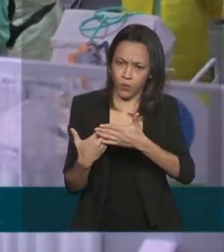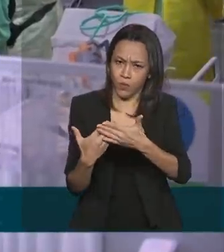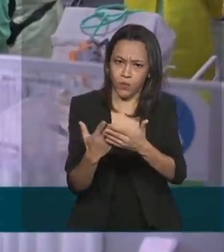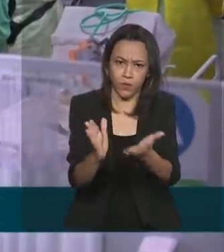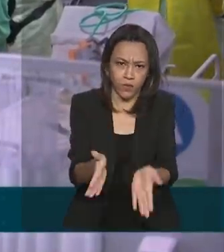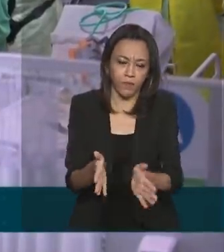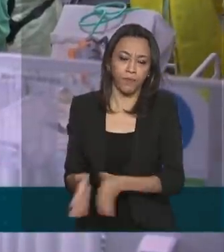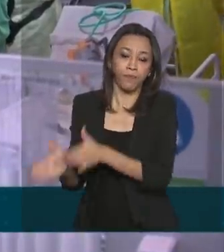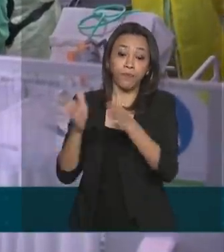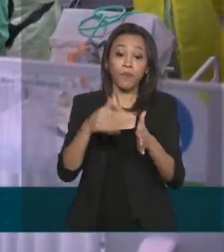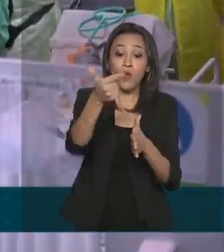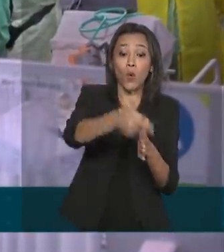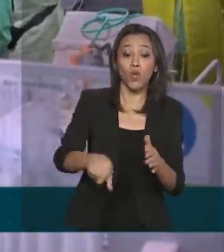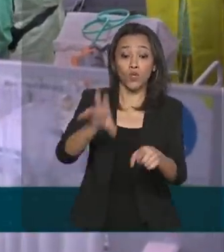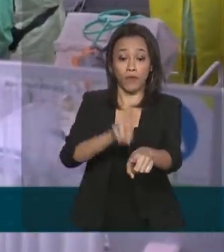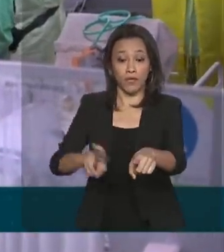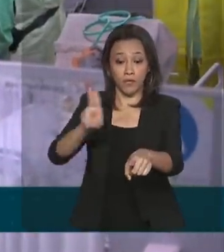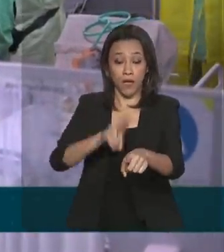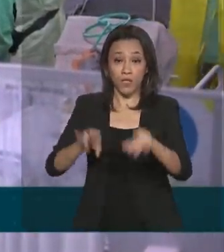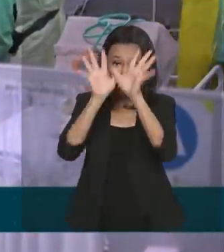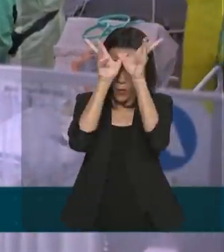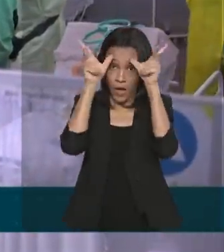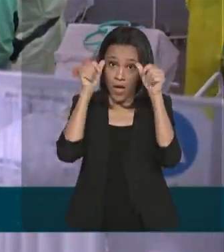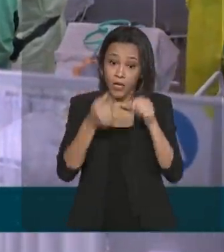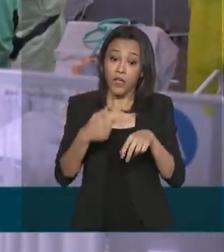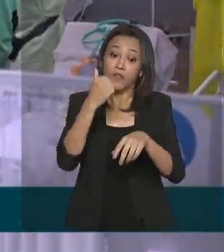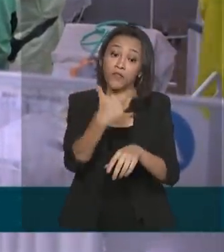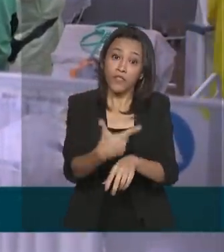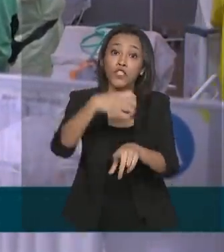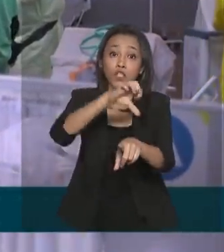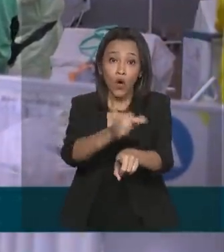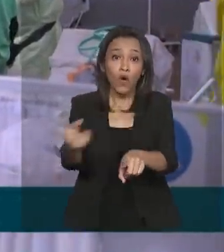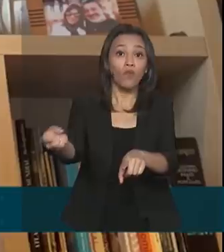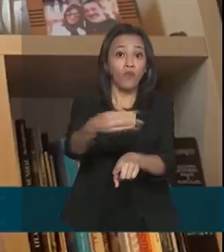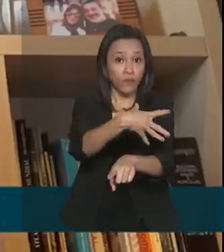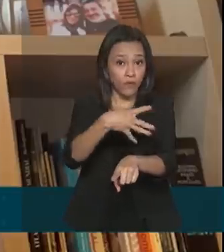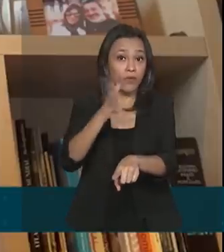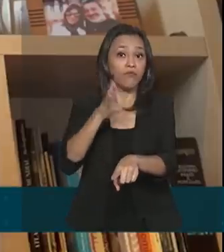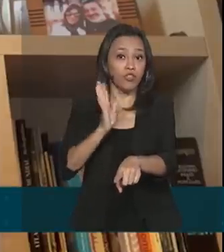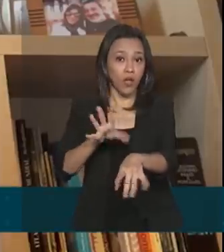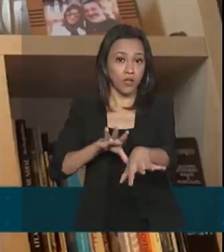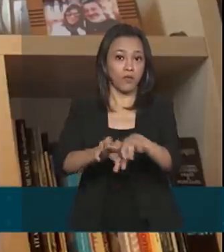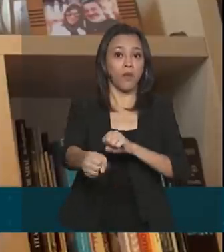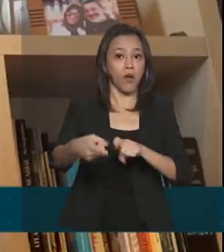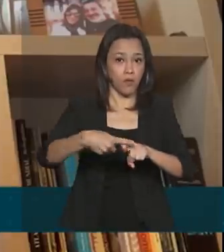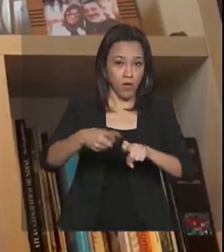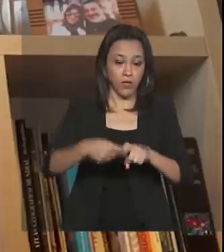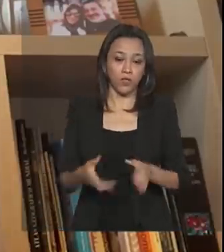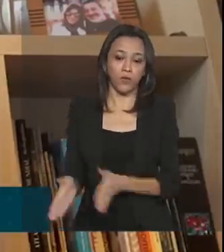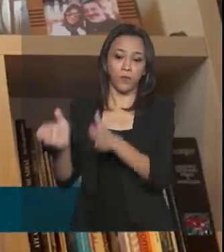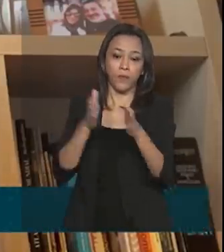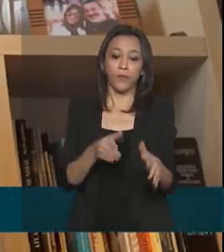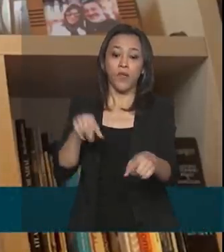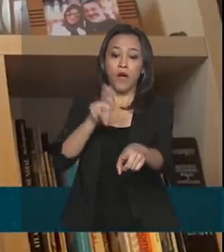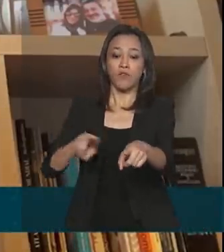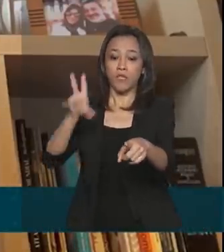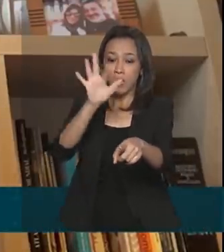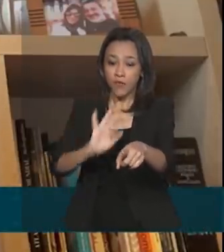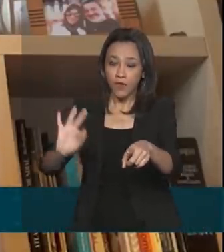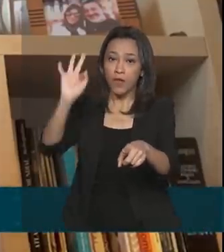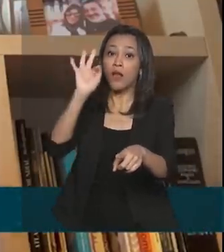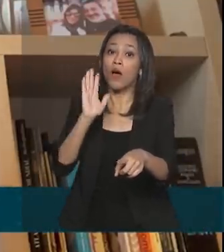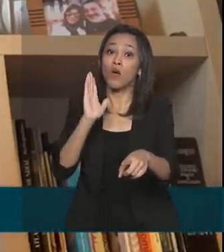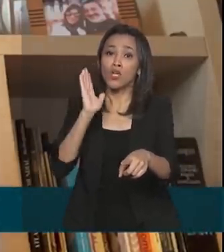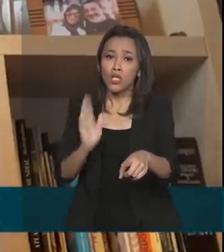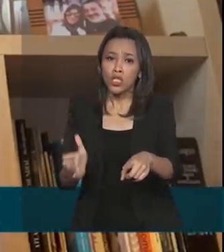Universidade do Acre, 29 novos médicos também se formaram. A Universidade Federal do Acre está mobilizada